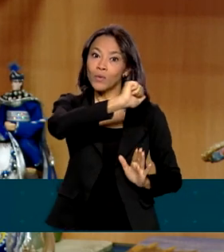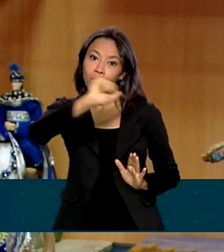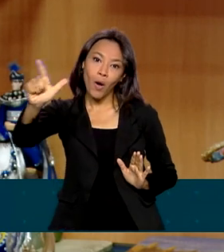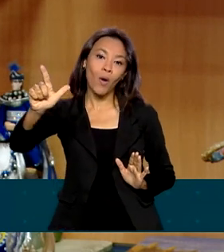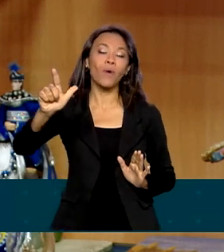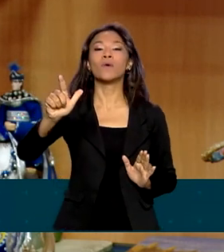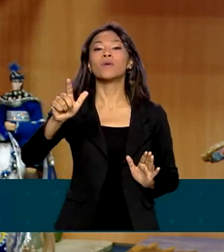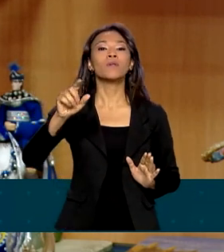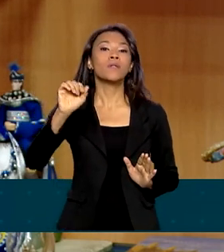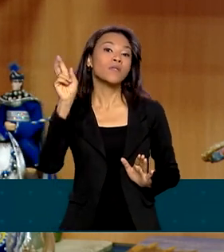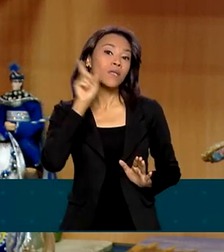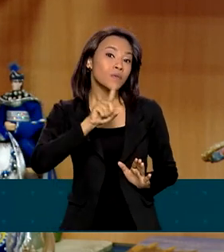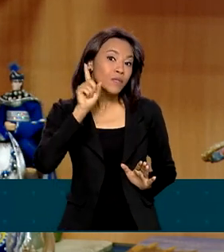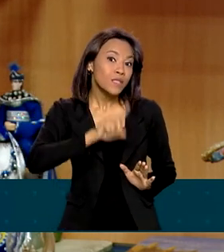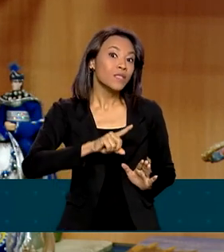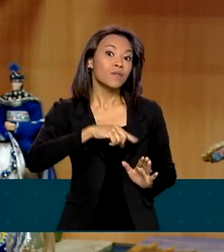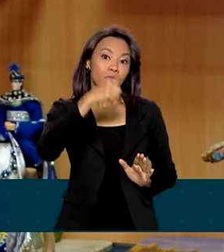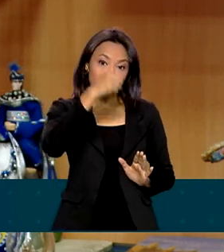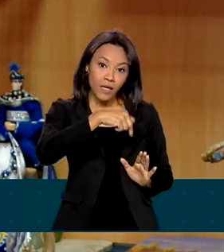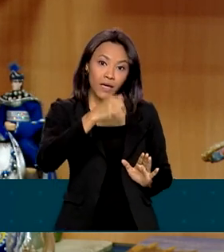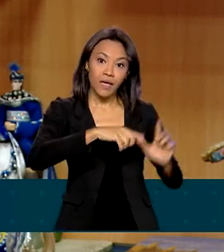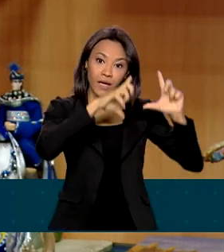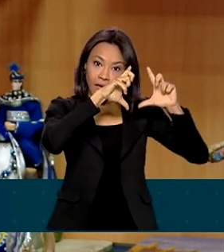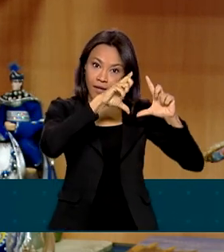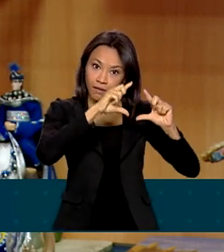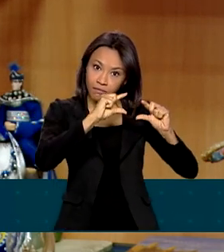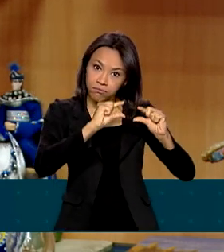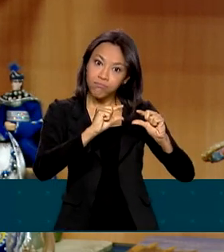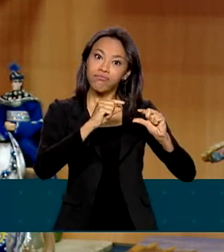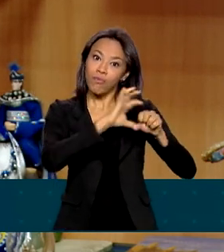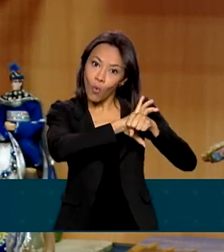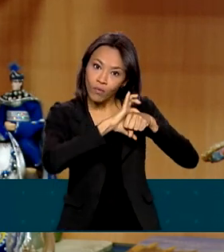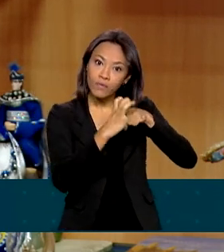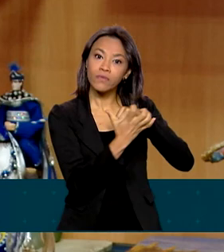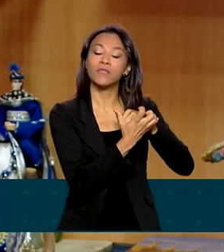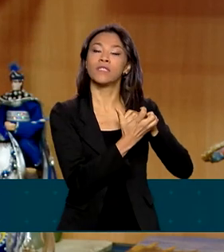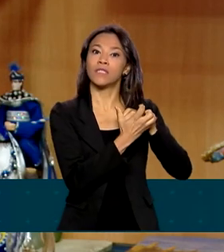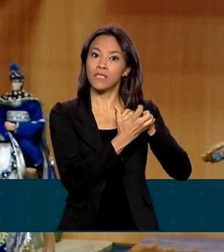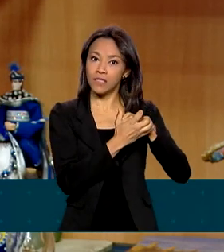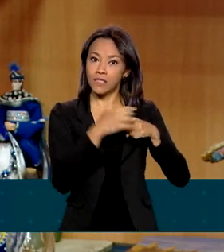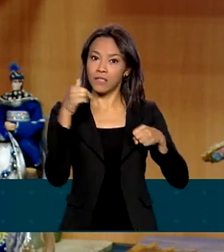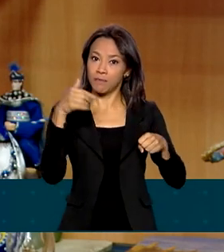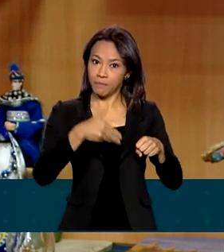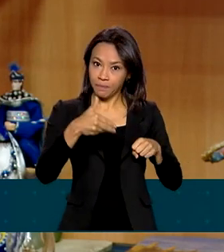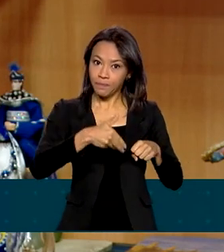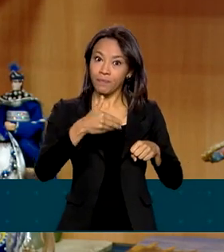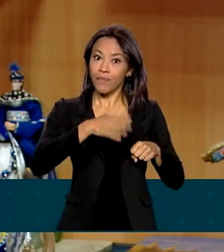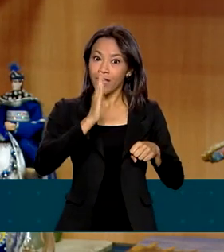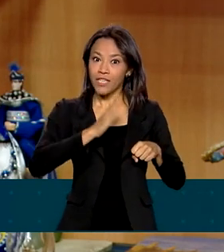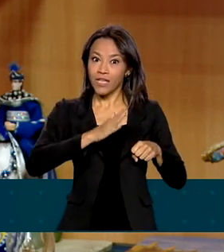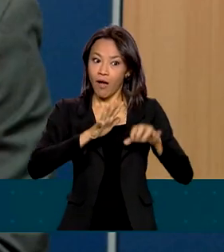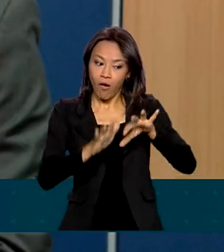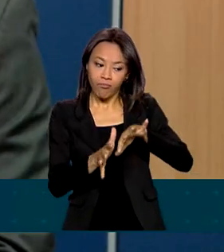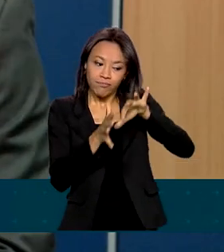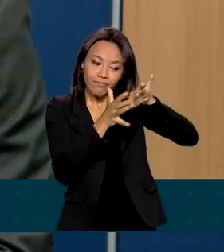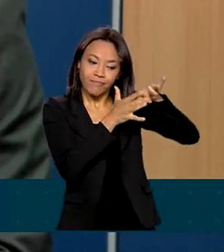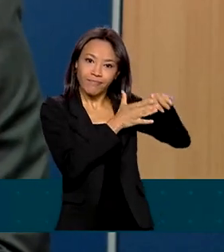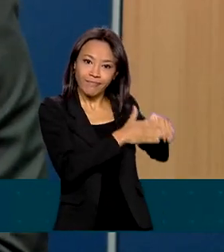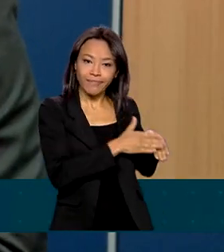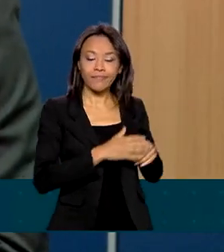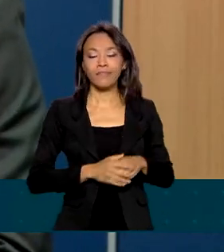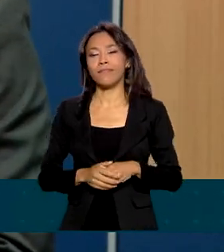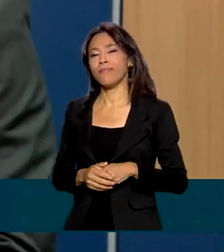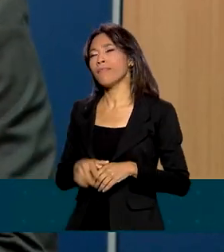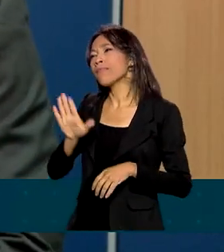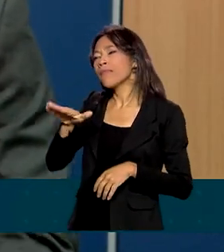número de Covid no Brasil, praticamente, graças a Deus, a gente já pode dizer hoje que o Brasil é uma página virada na Covid. Ministro,